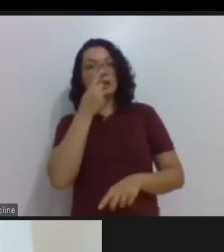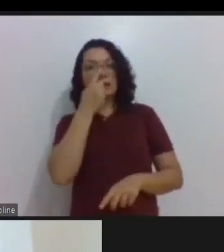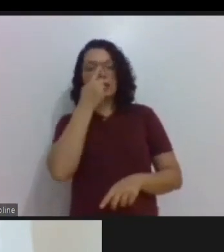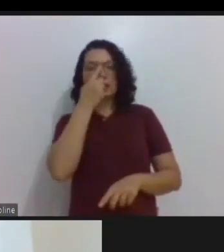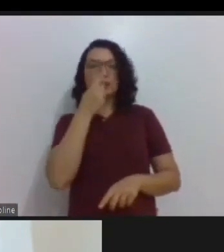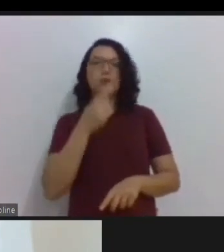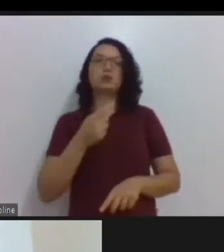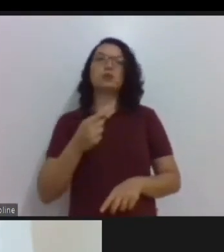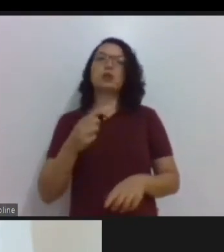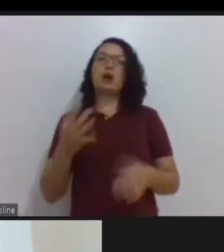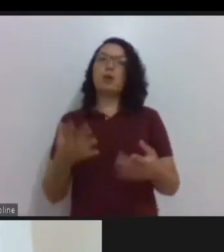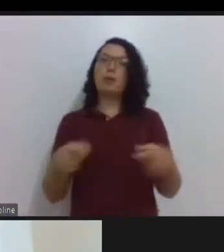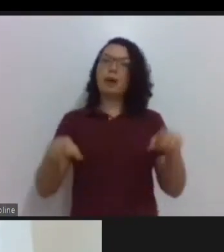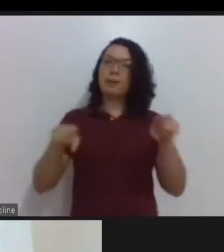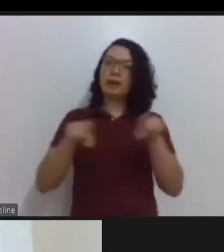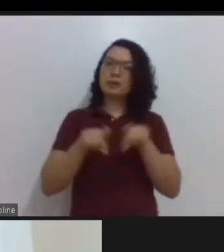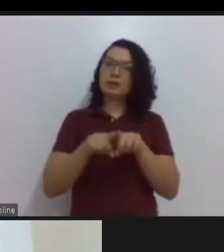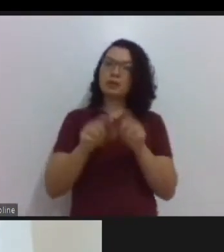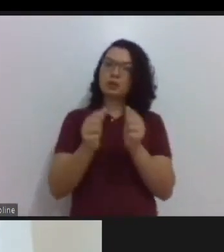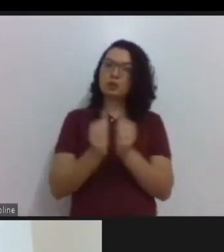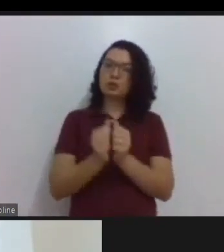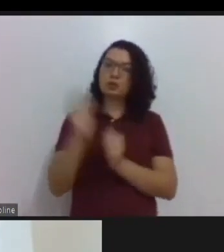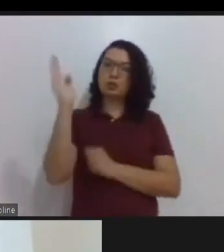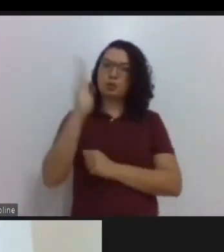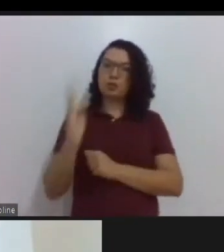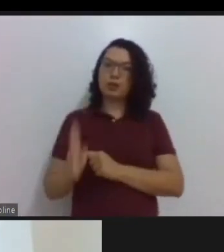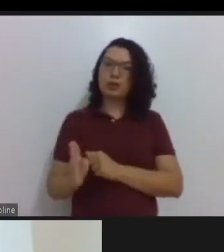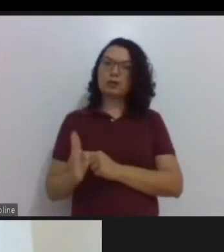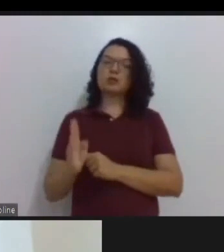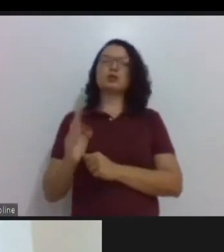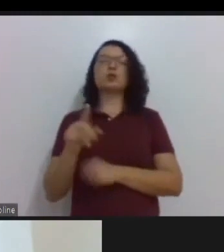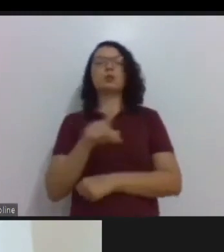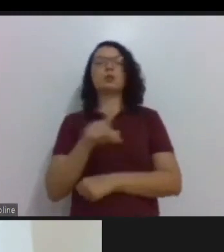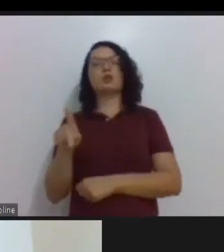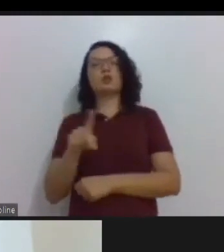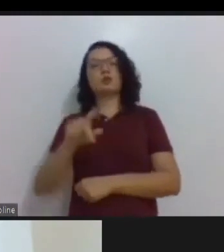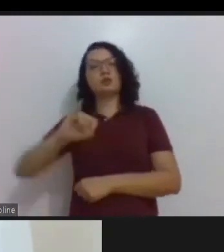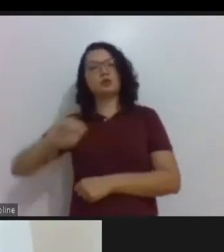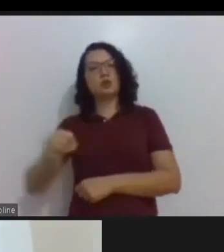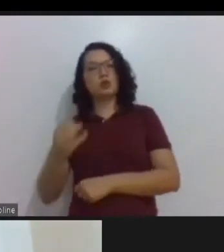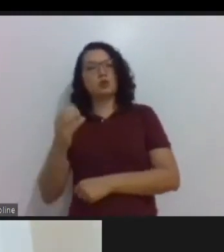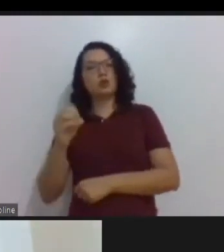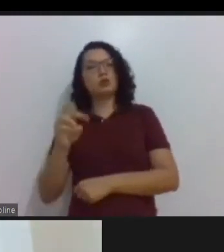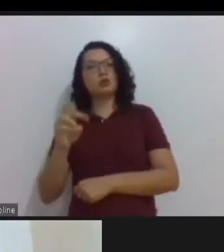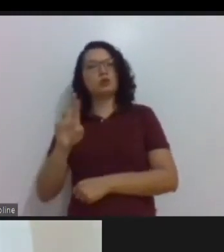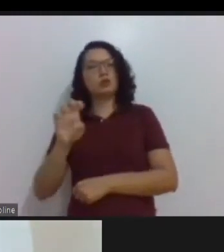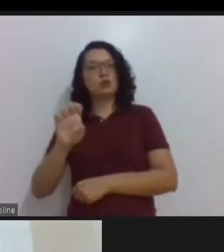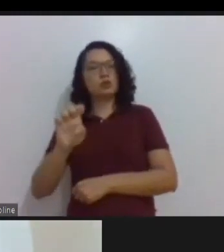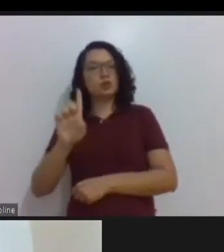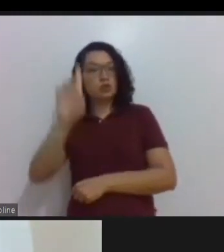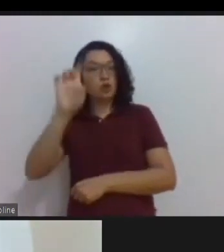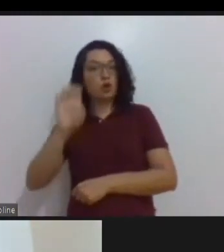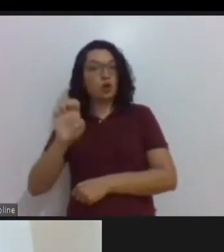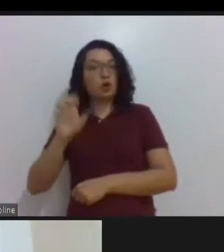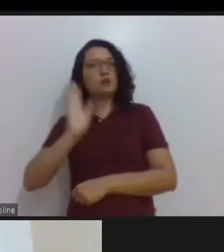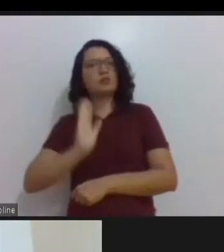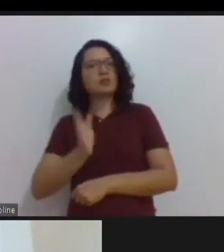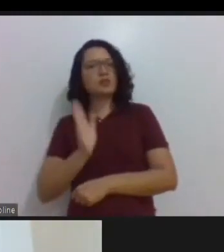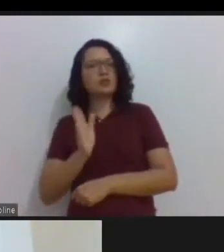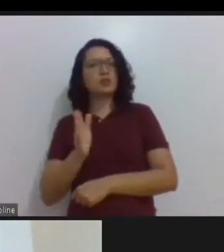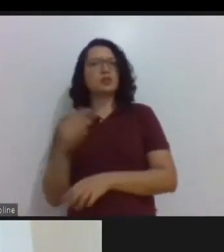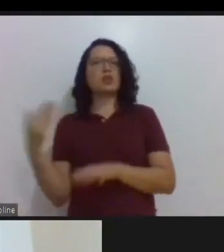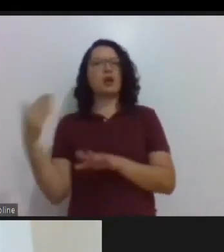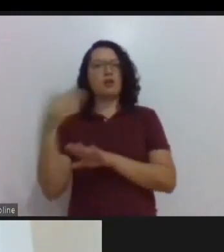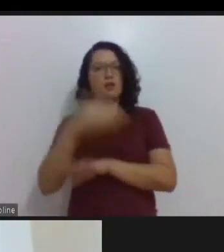tempo, então o professor Jorge frequenta os nossos eventos, da parte de conforto ambiental em especial.